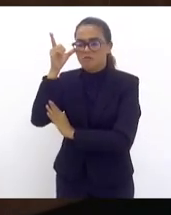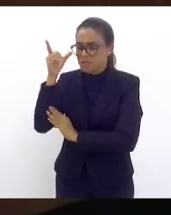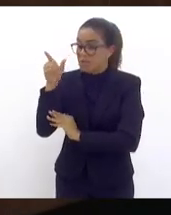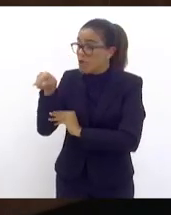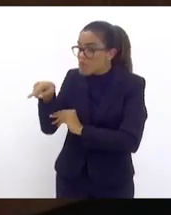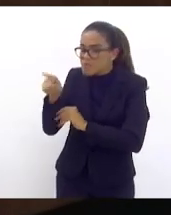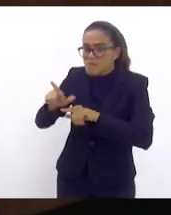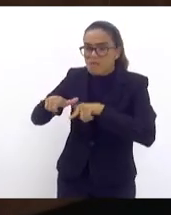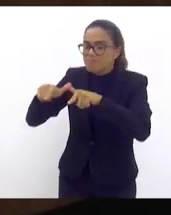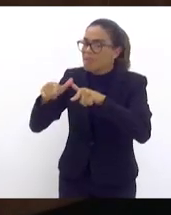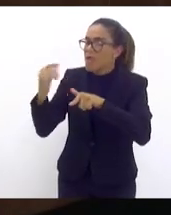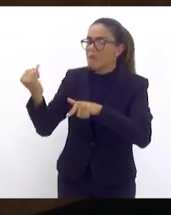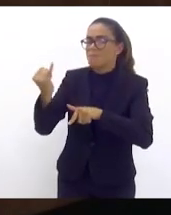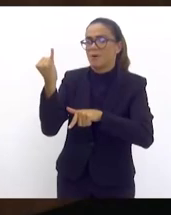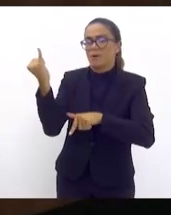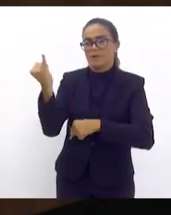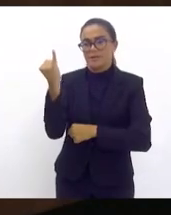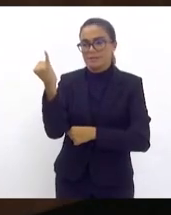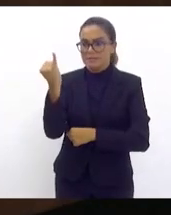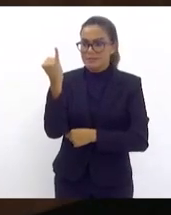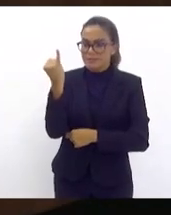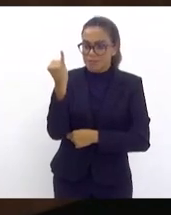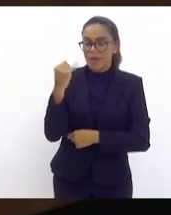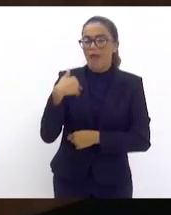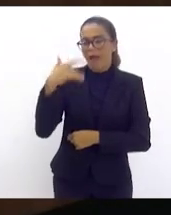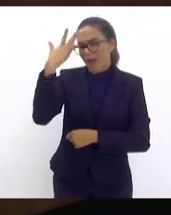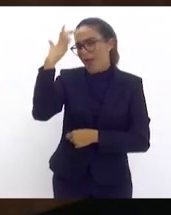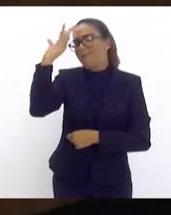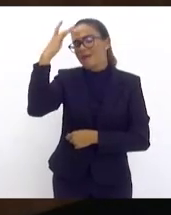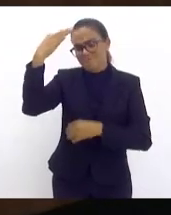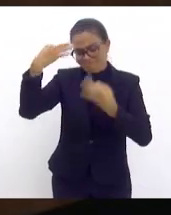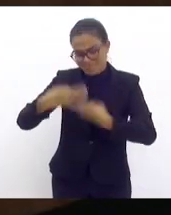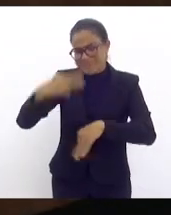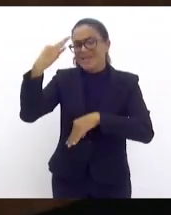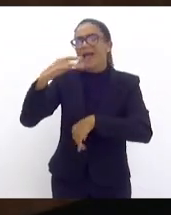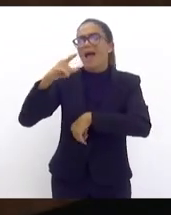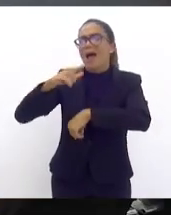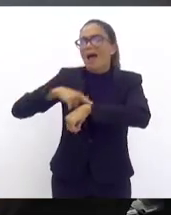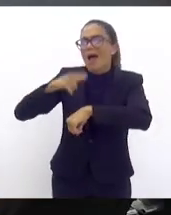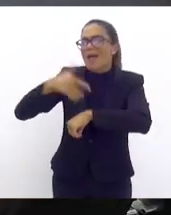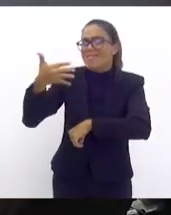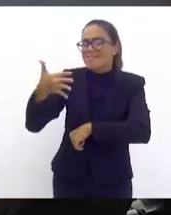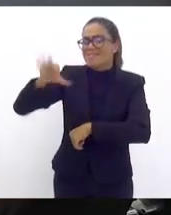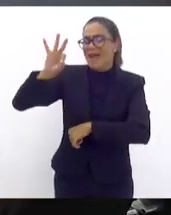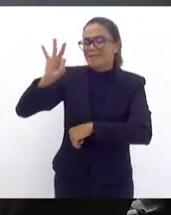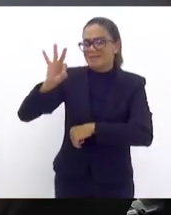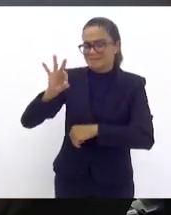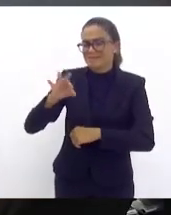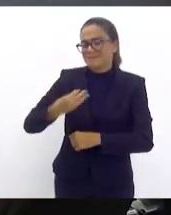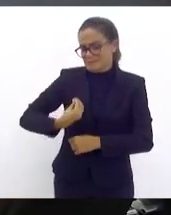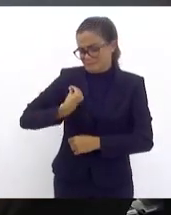muito importante muito importante mesmo eu estarei presente amanhã 10 horas da manhã com você meu amigo tá bom um abraço